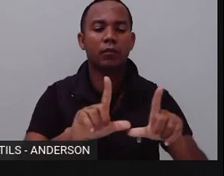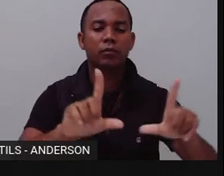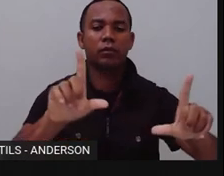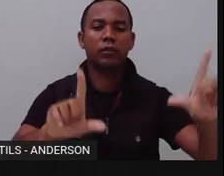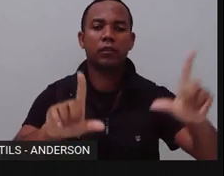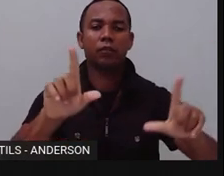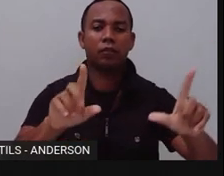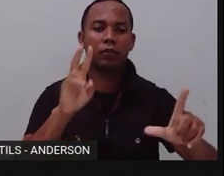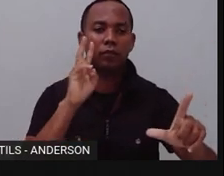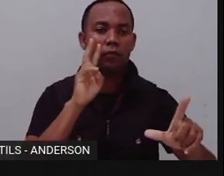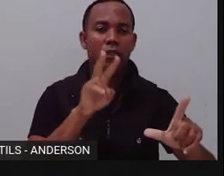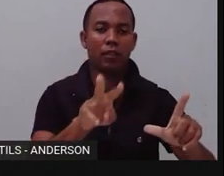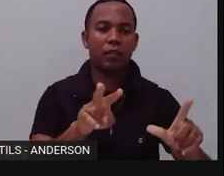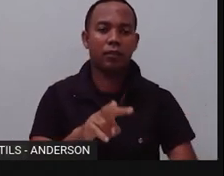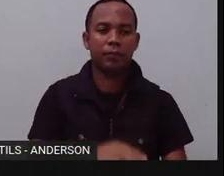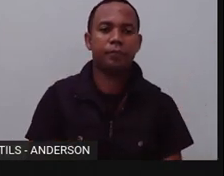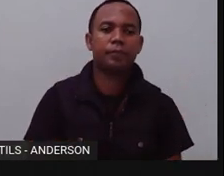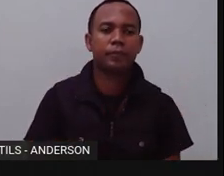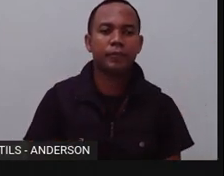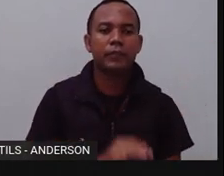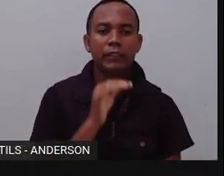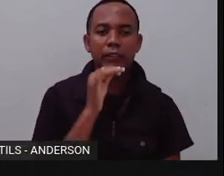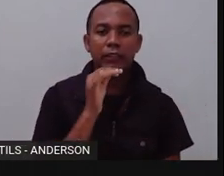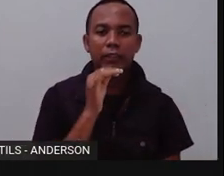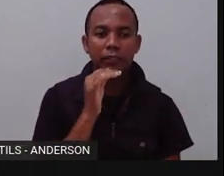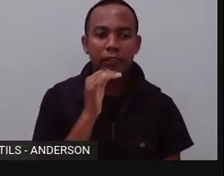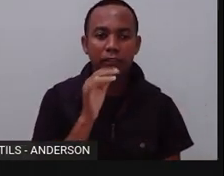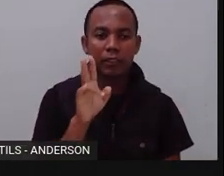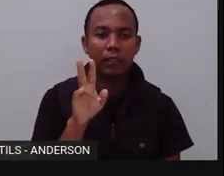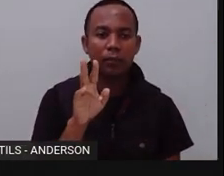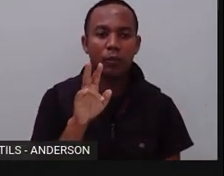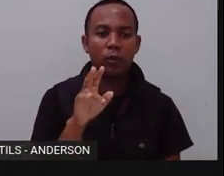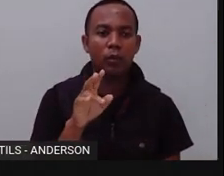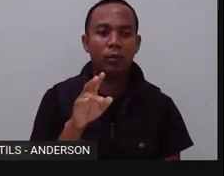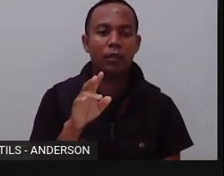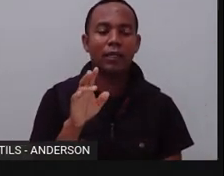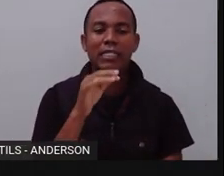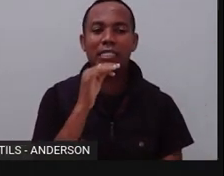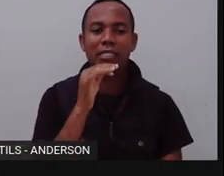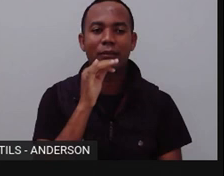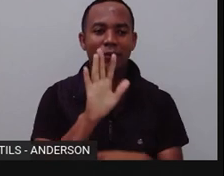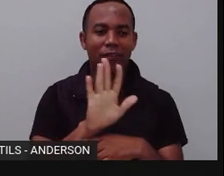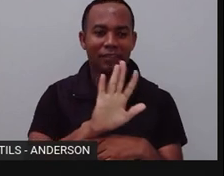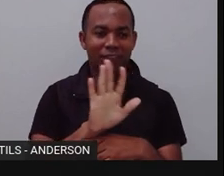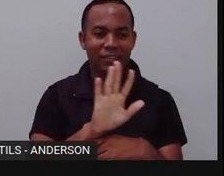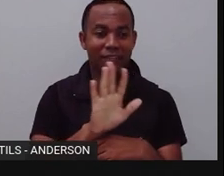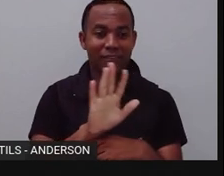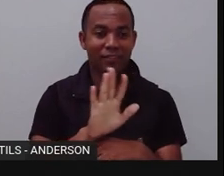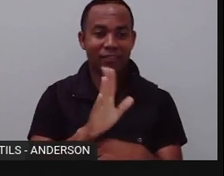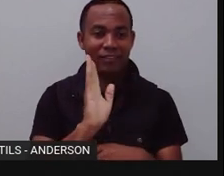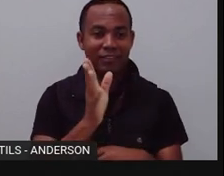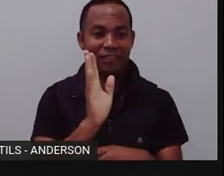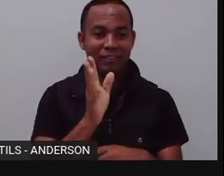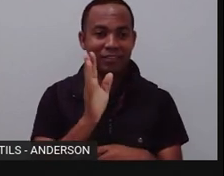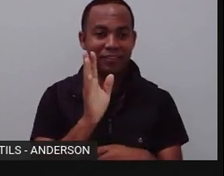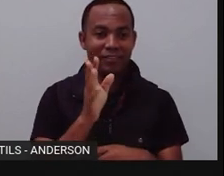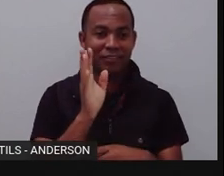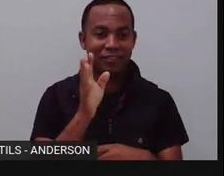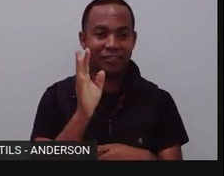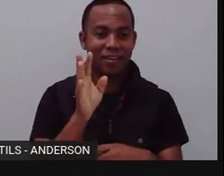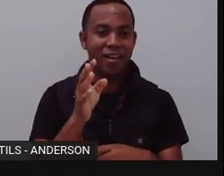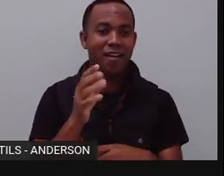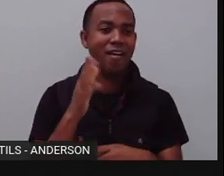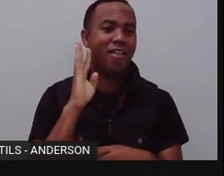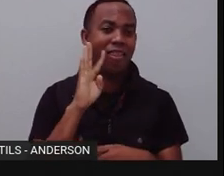dica, Anderson, se você não assistiu, assista. Manda agascar! Manda agascar! E mandar agascar passa